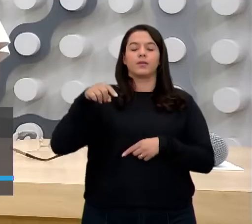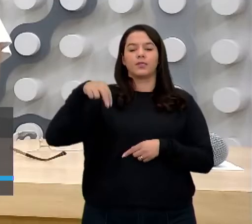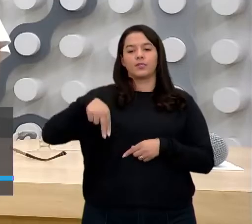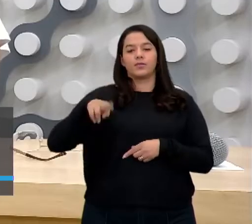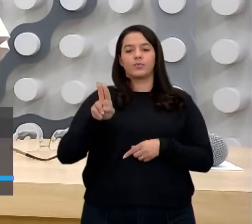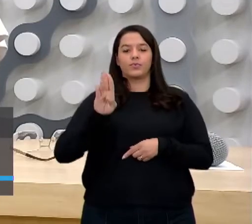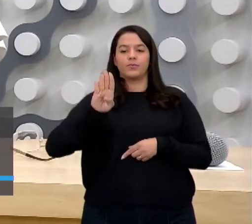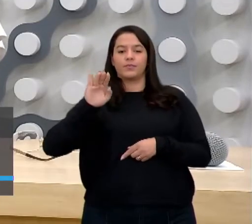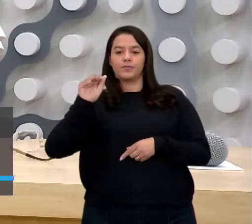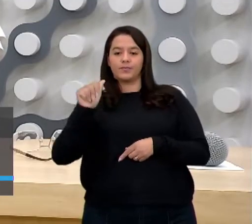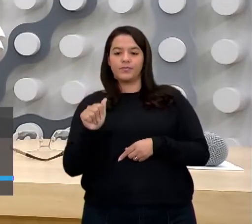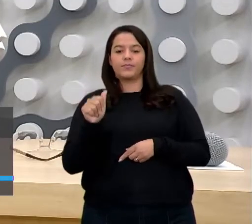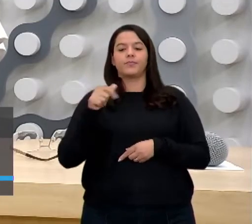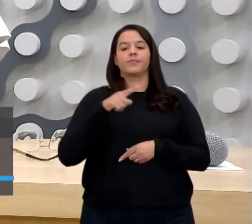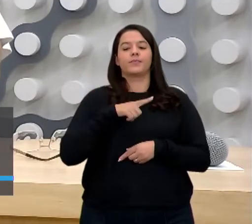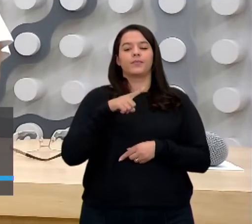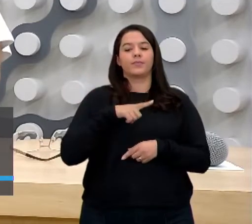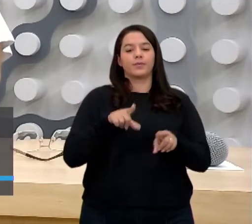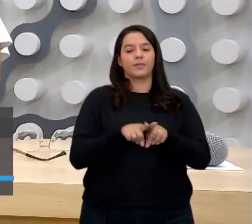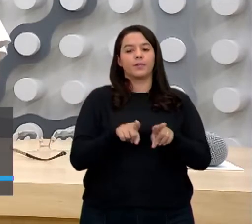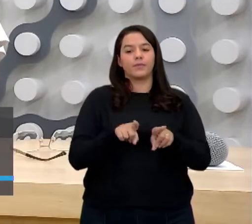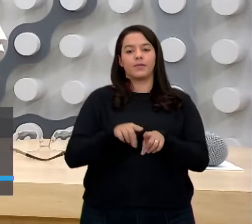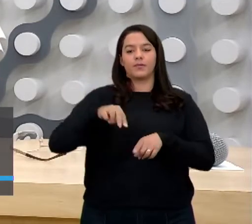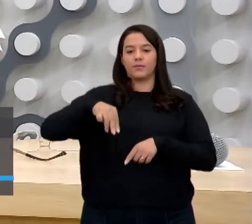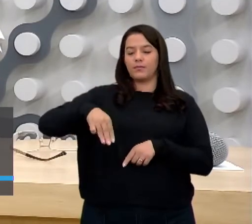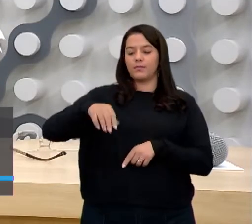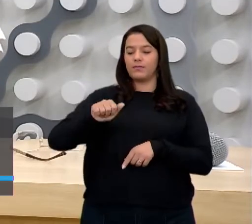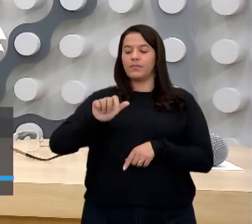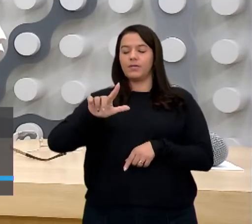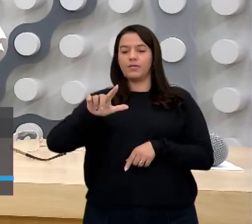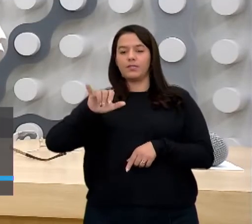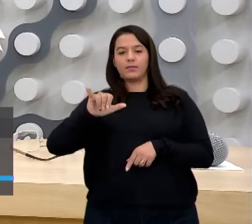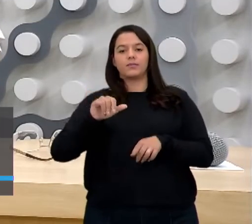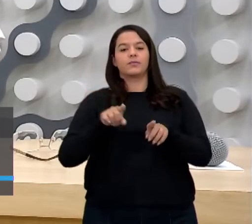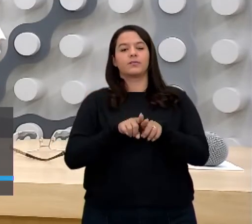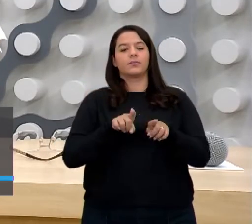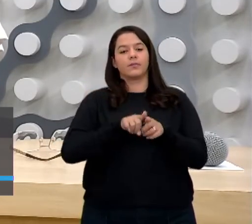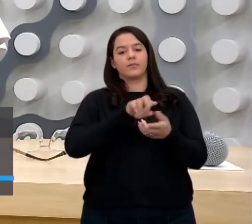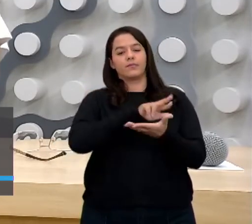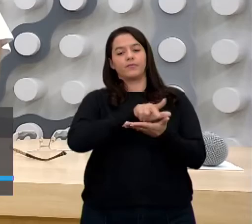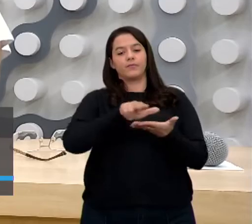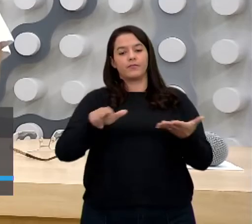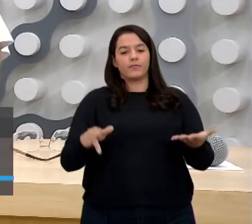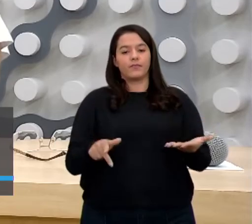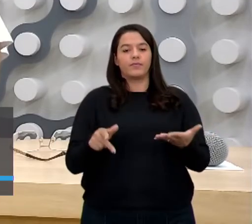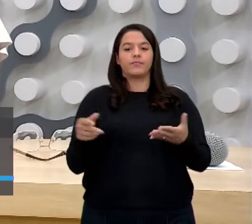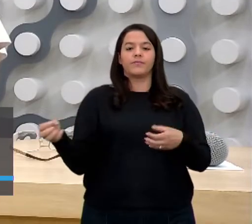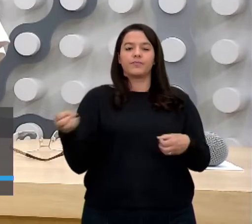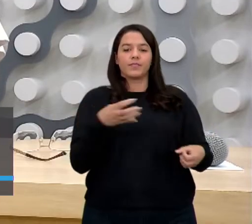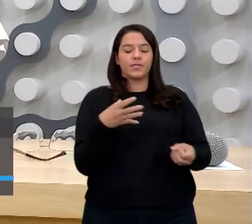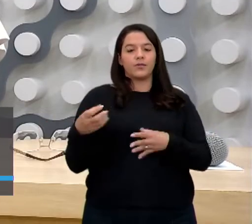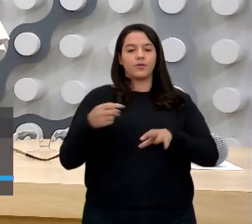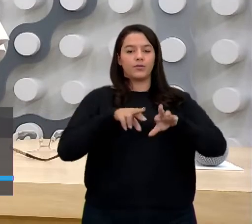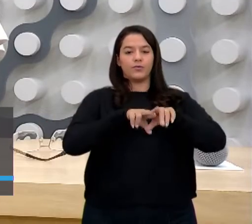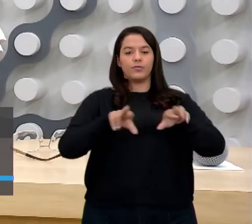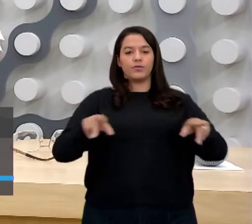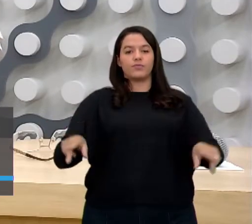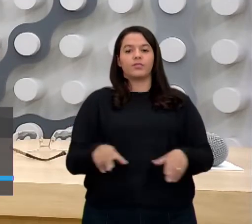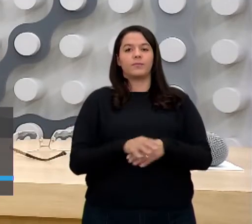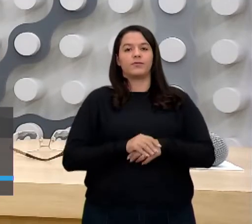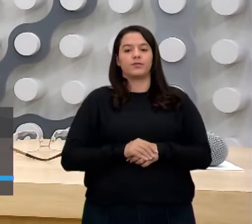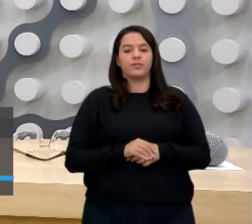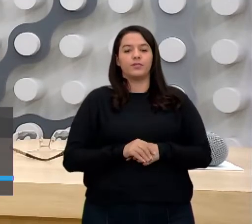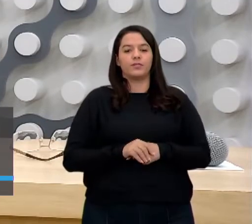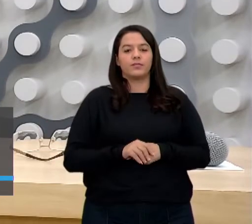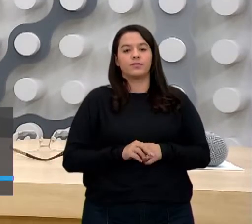história. Outro, o Mali, que era uma grande civilização. São várias civilizações aí do continente africano que